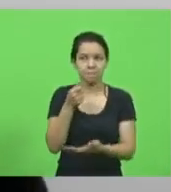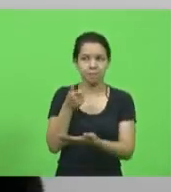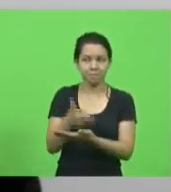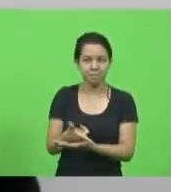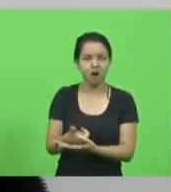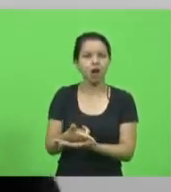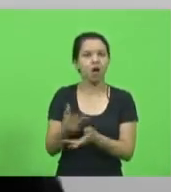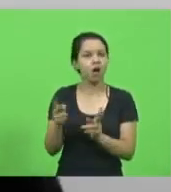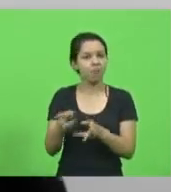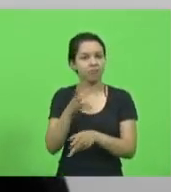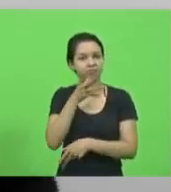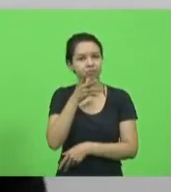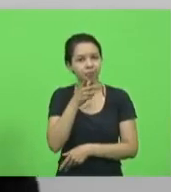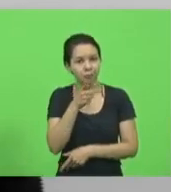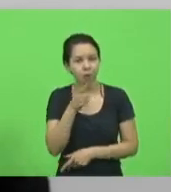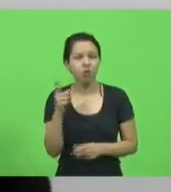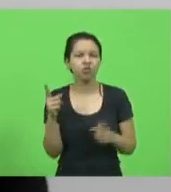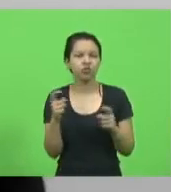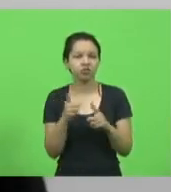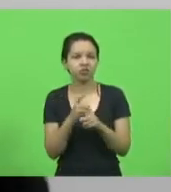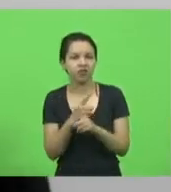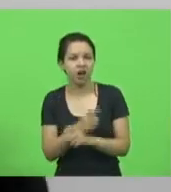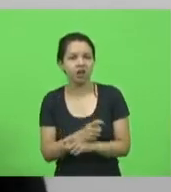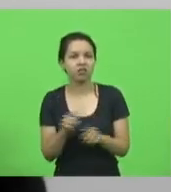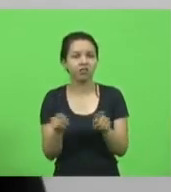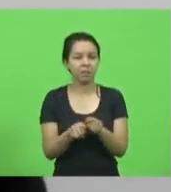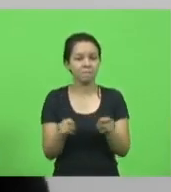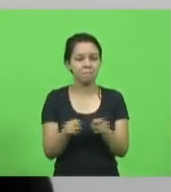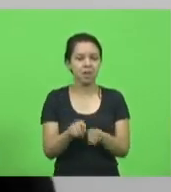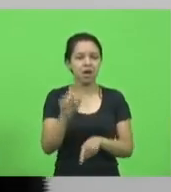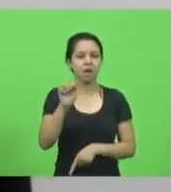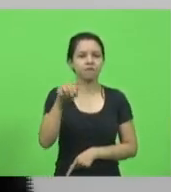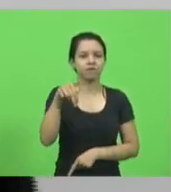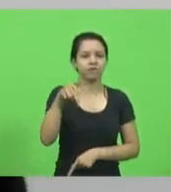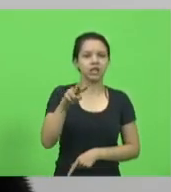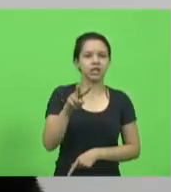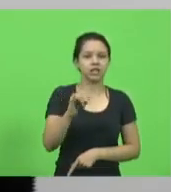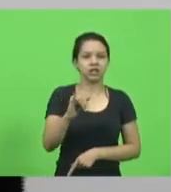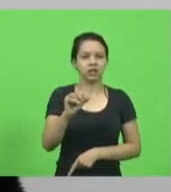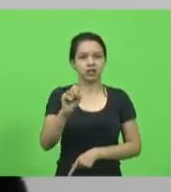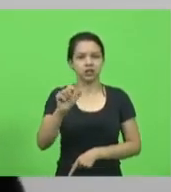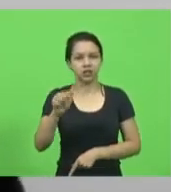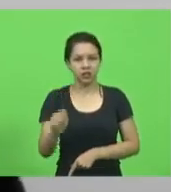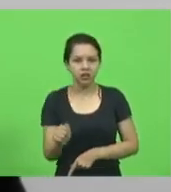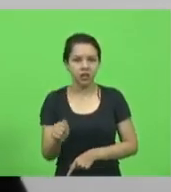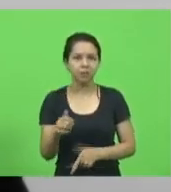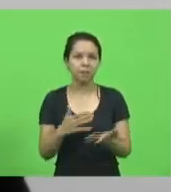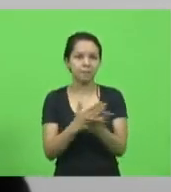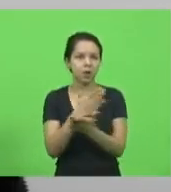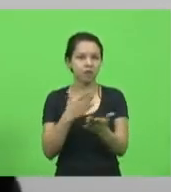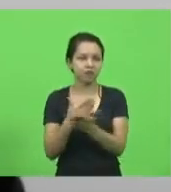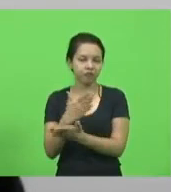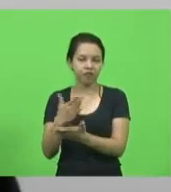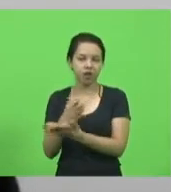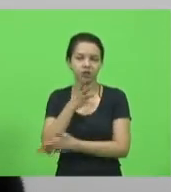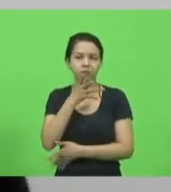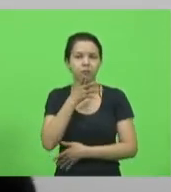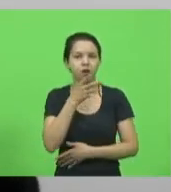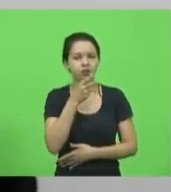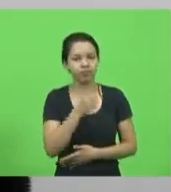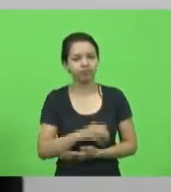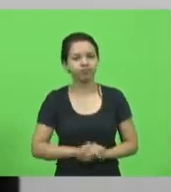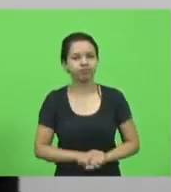com dificuldade, Anvisa também para aprovar novas vacinas, então é preciso ser protagonista.